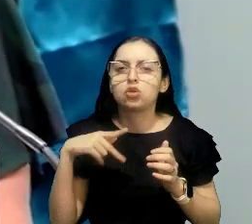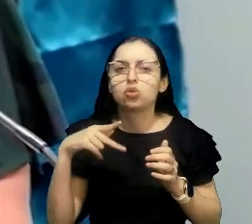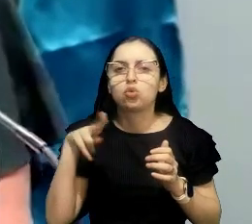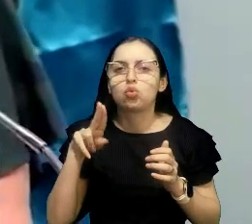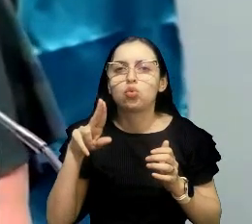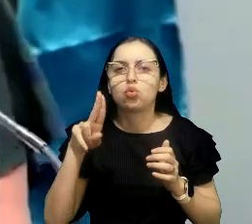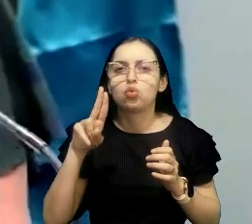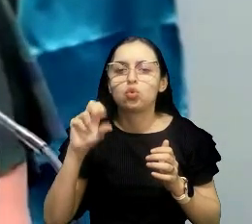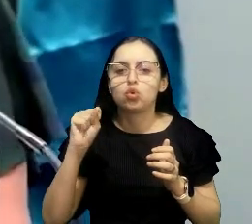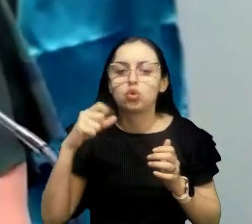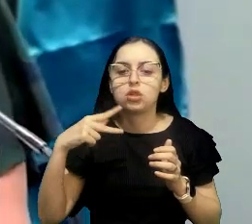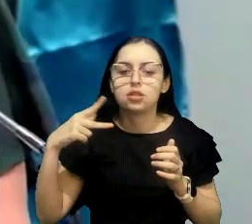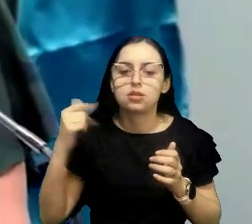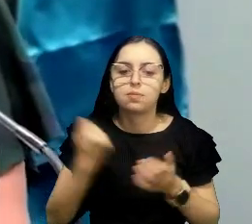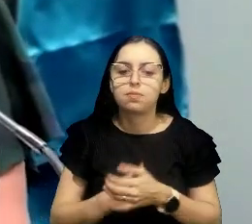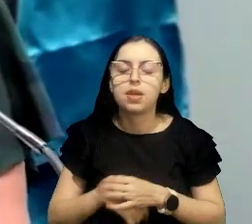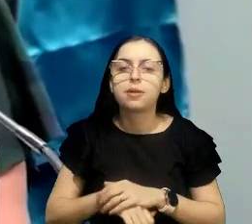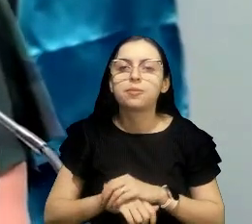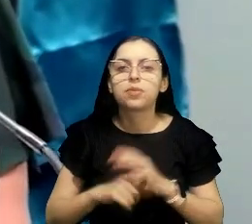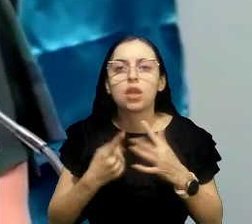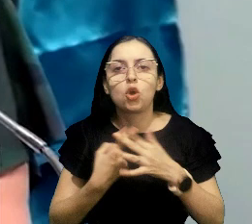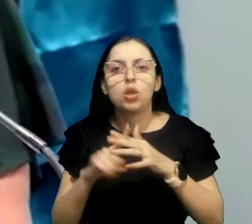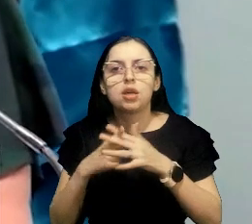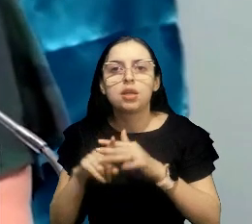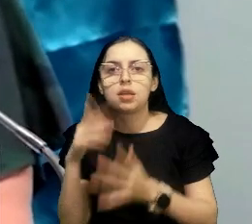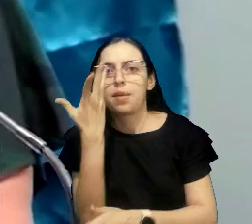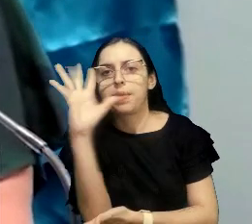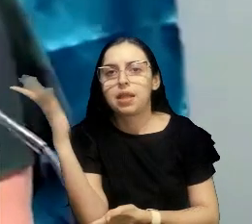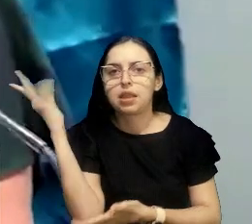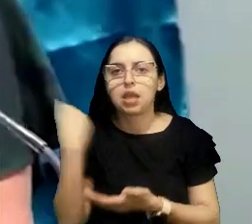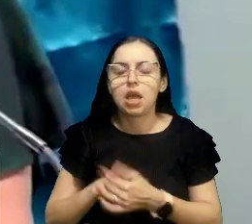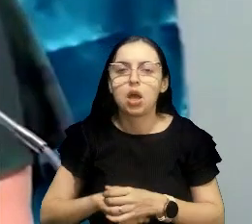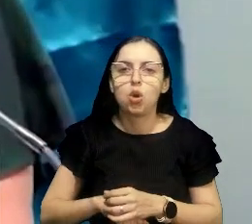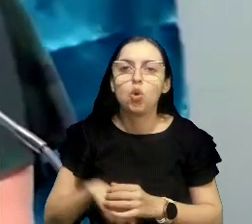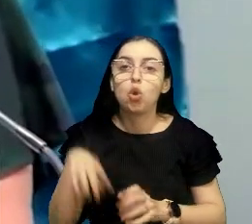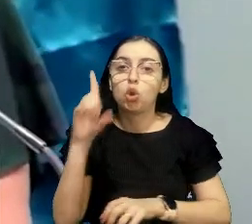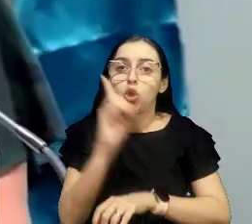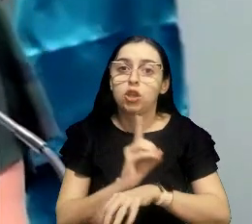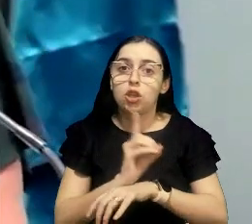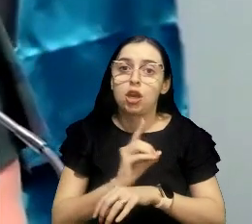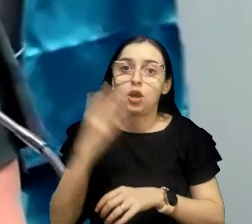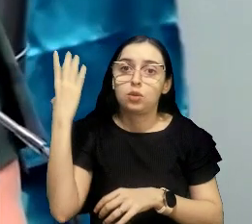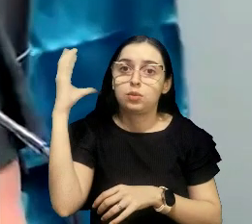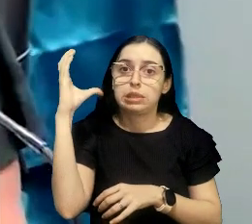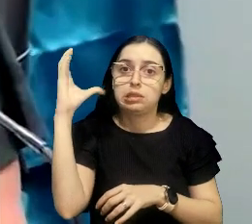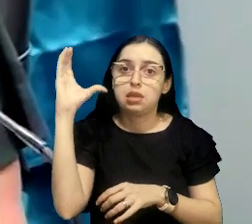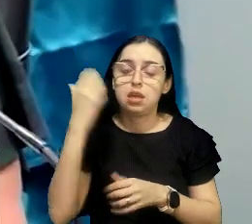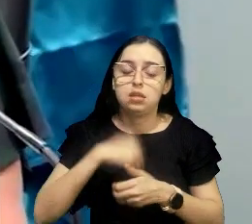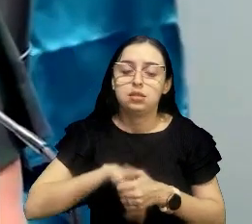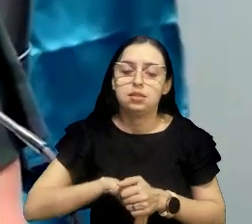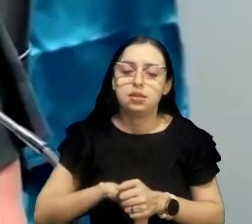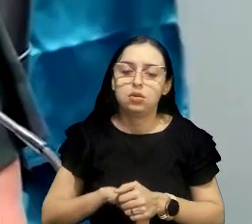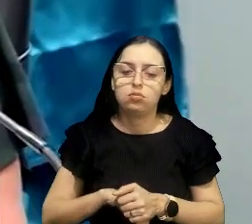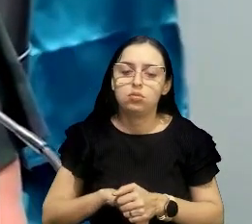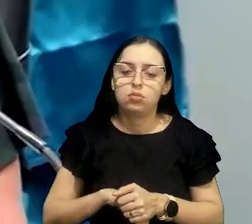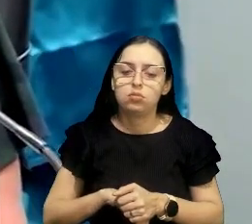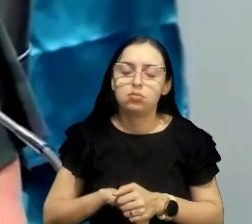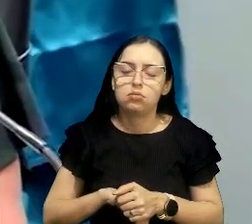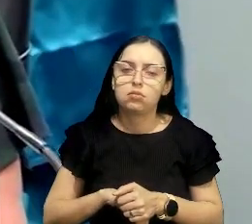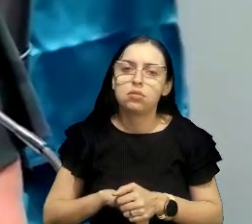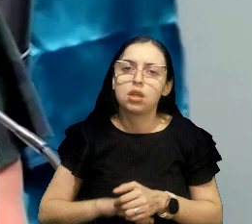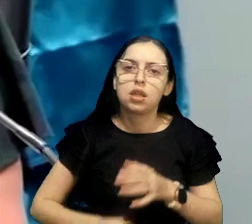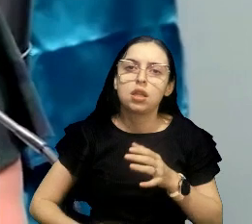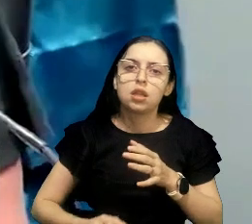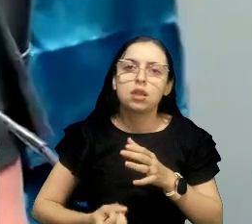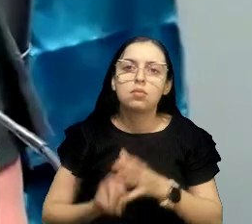docência na área de saneamento ambiental, doutorado em ciências e onde realizou o seu pós